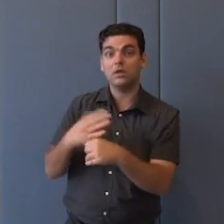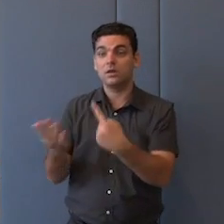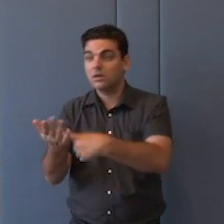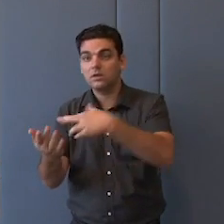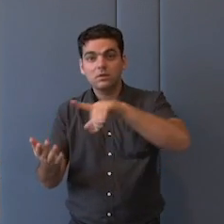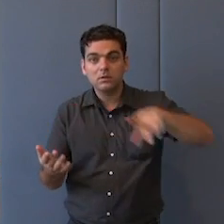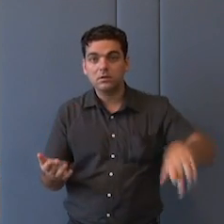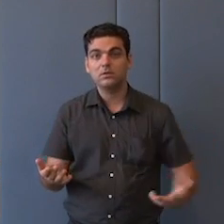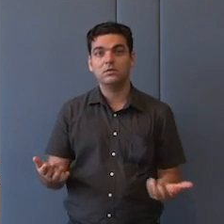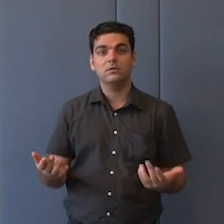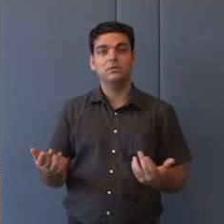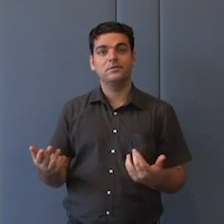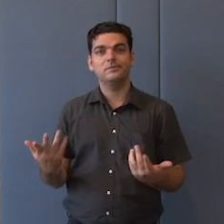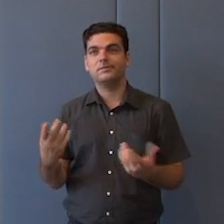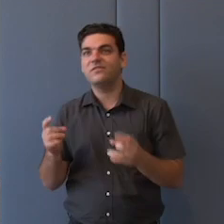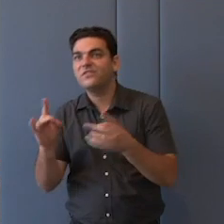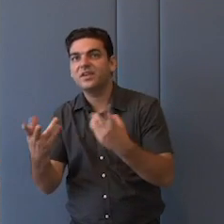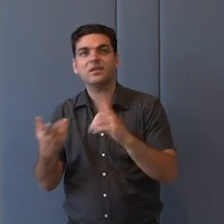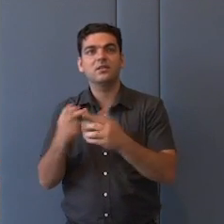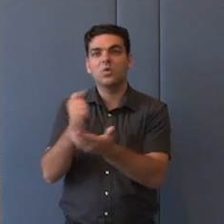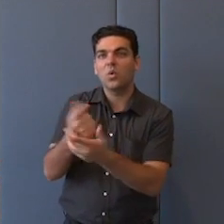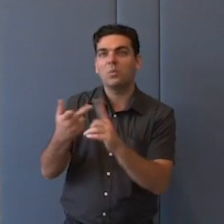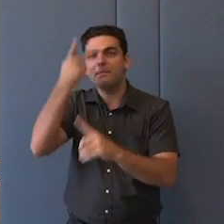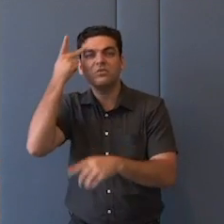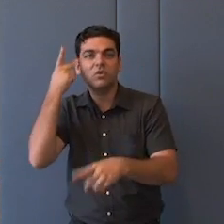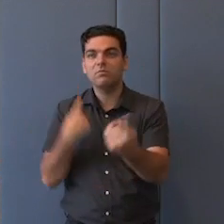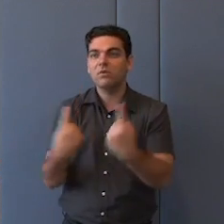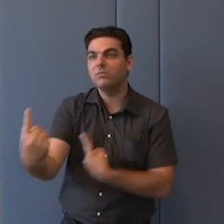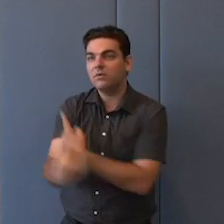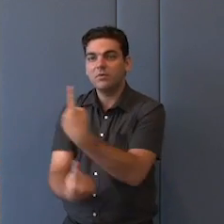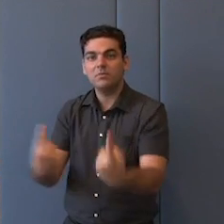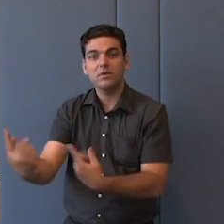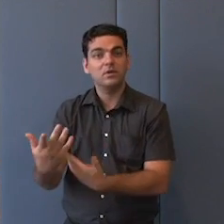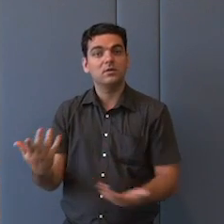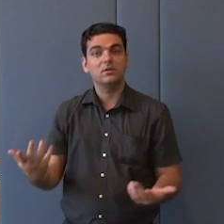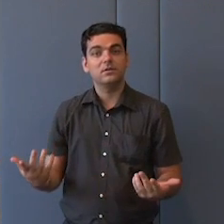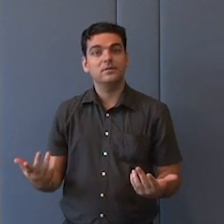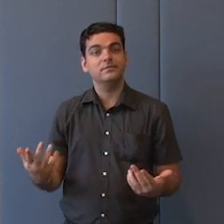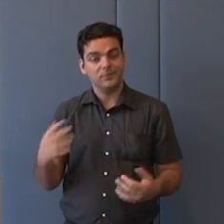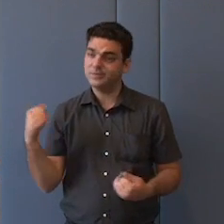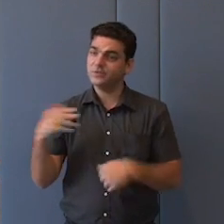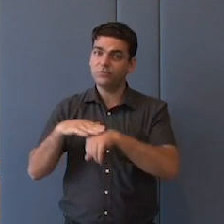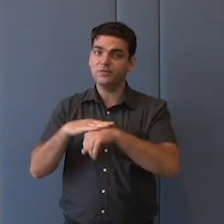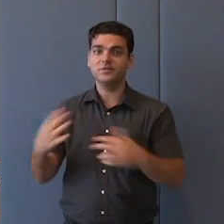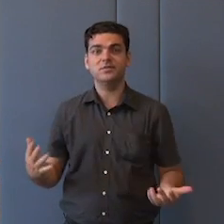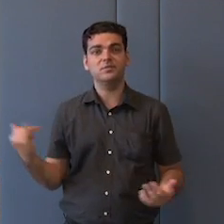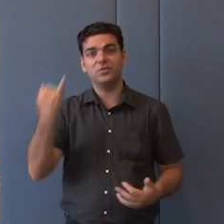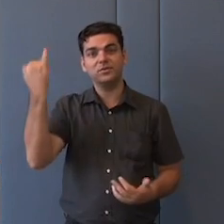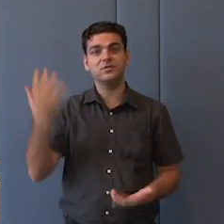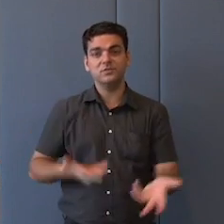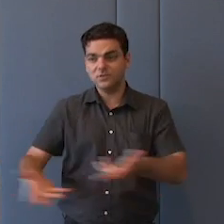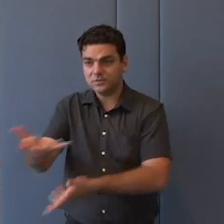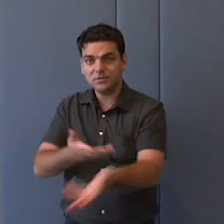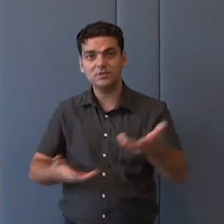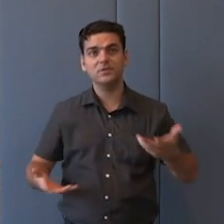questões geopolíticas, mas, sobretudo, os grandes debates de ideias, sobretudo o debate